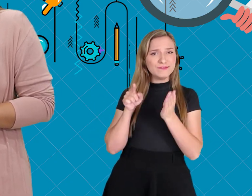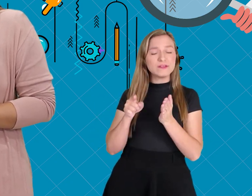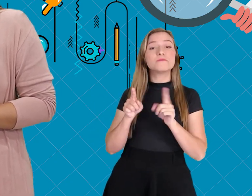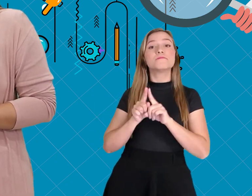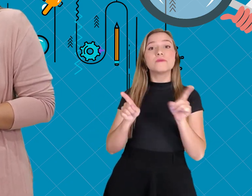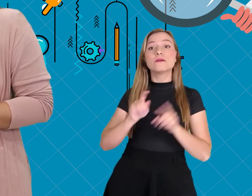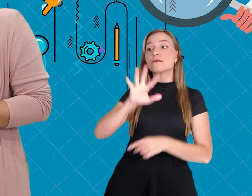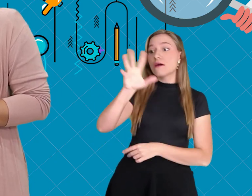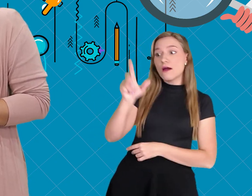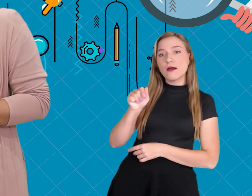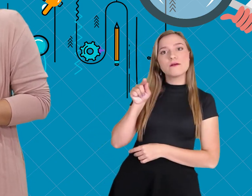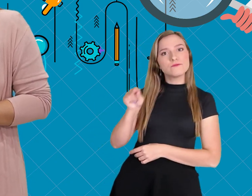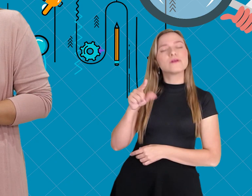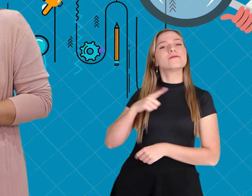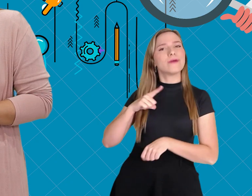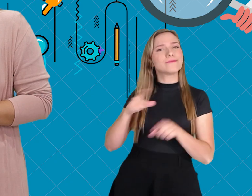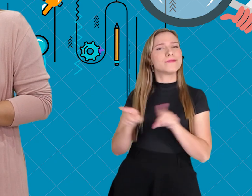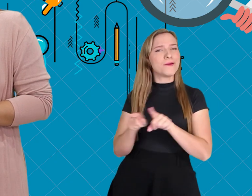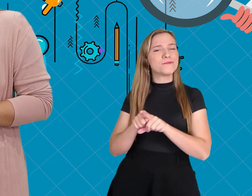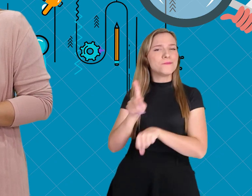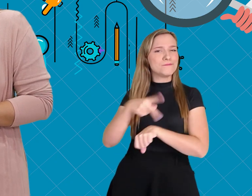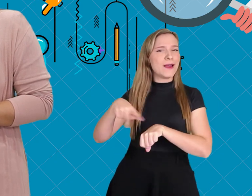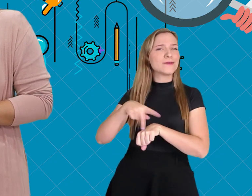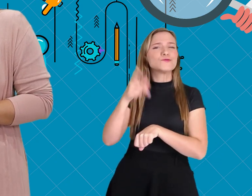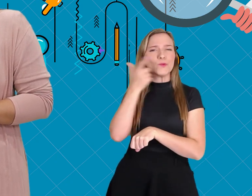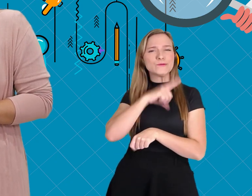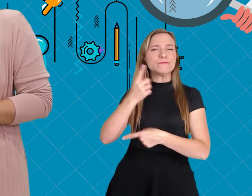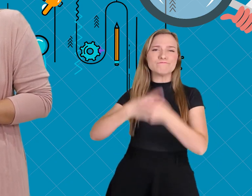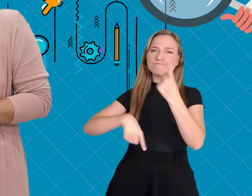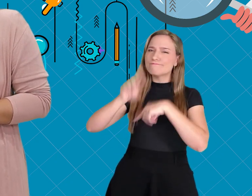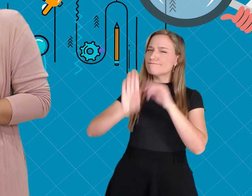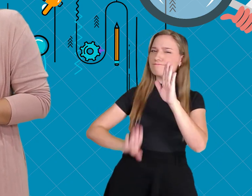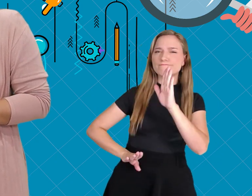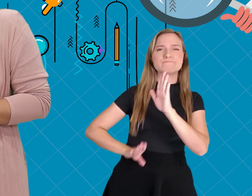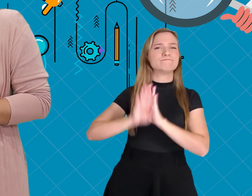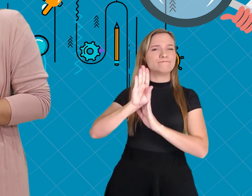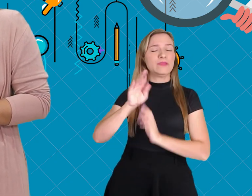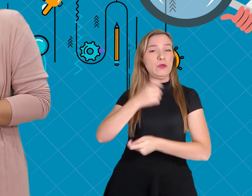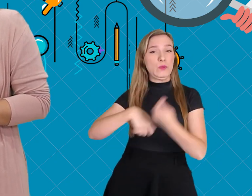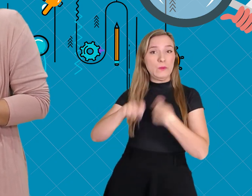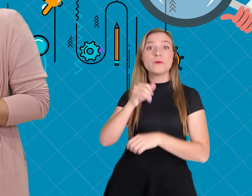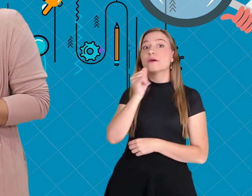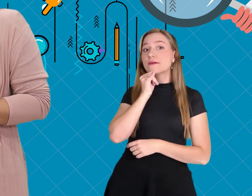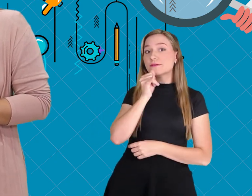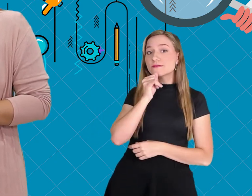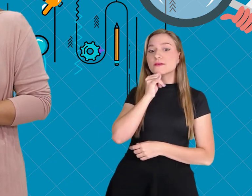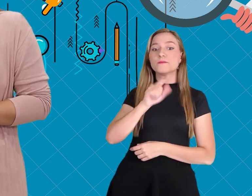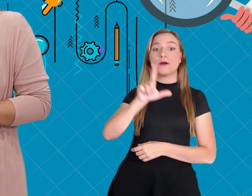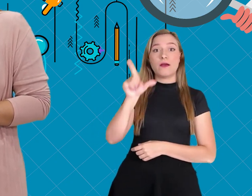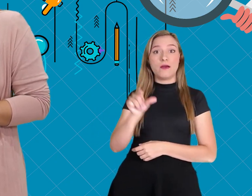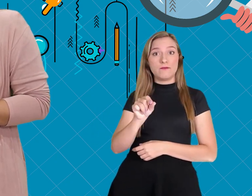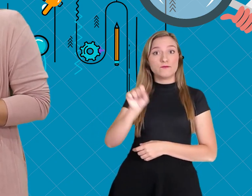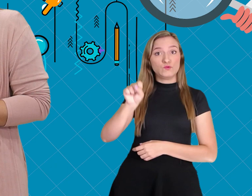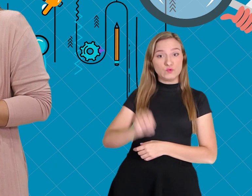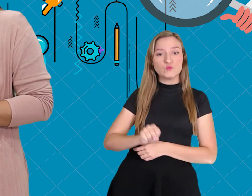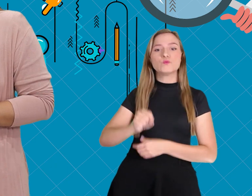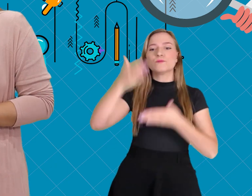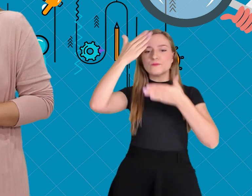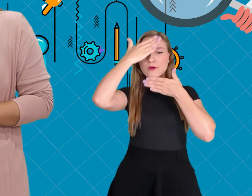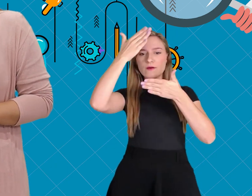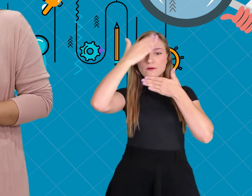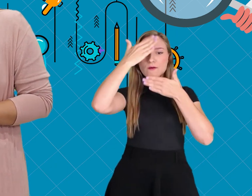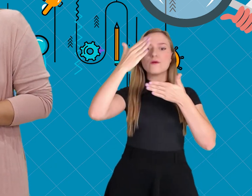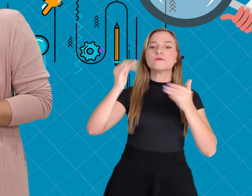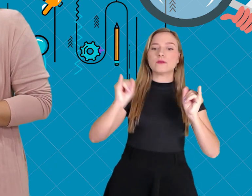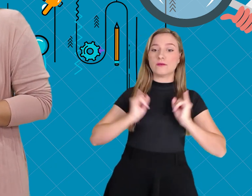o continente africano possui países em amplo desenvolvimento econômico, como, por exemplo, a África do Sul, Marrocos,